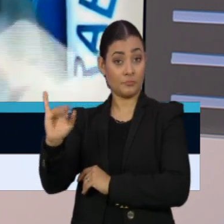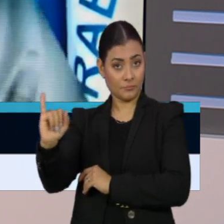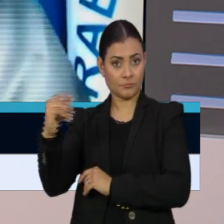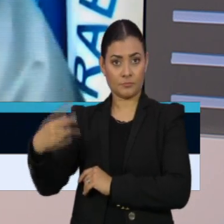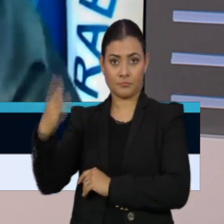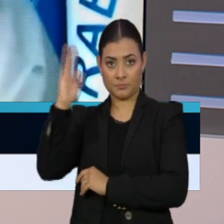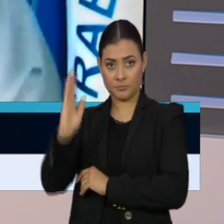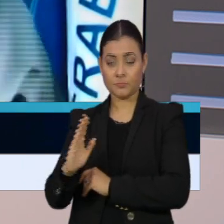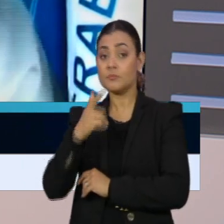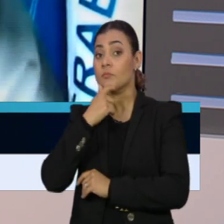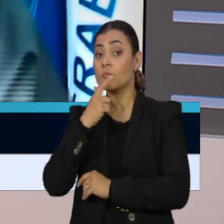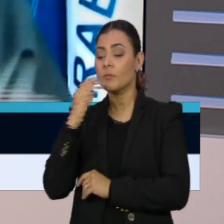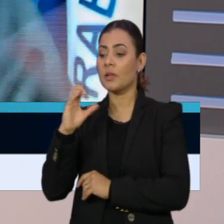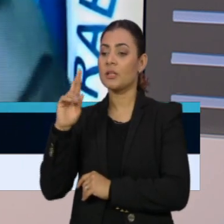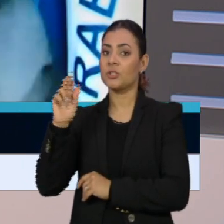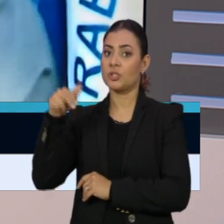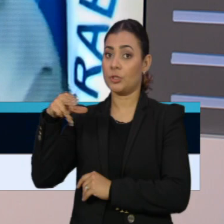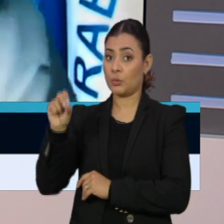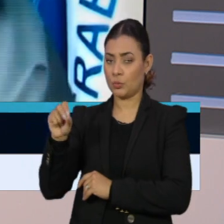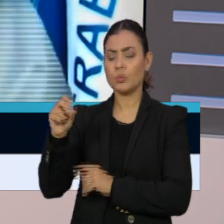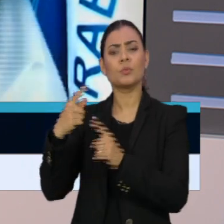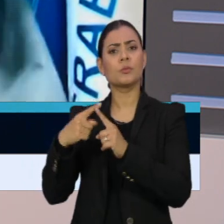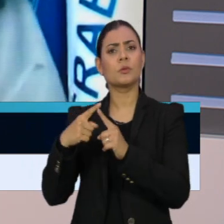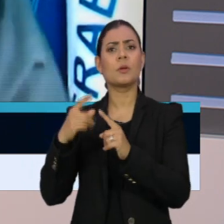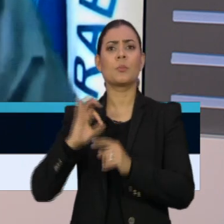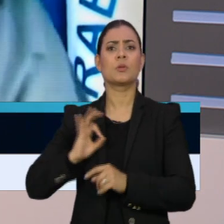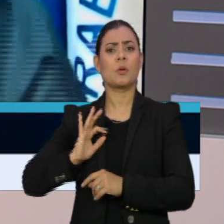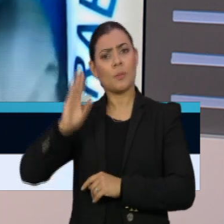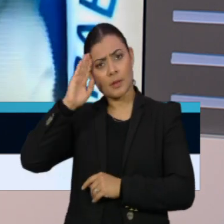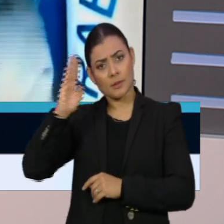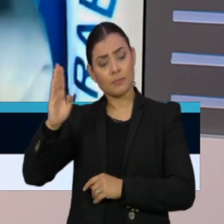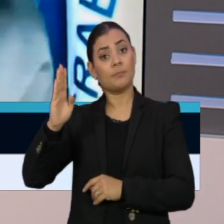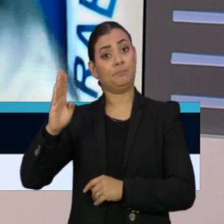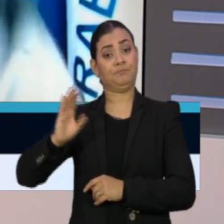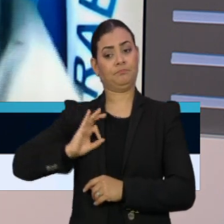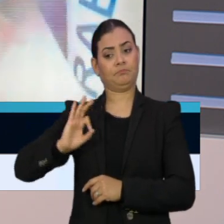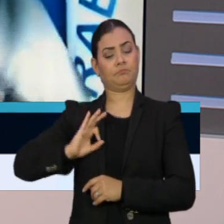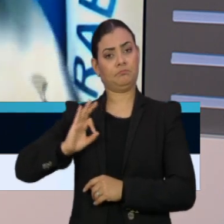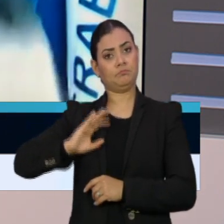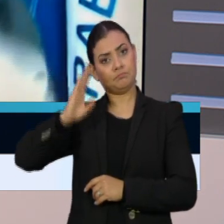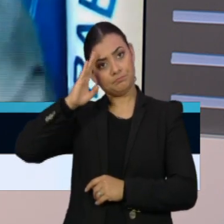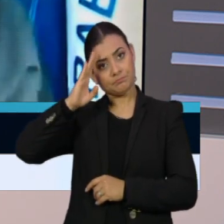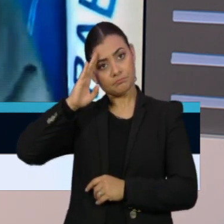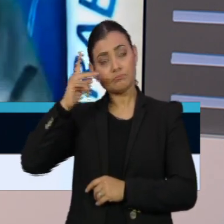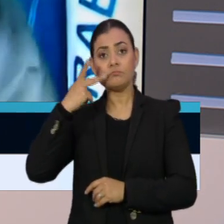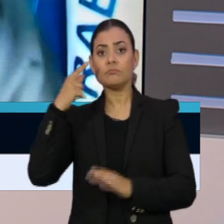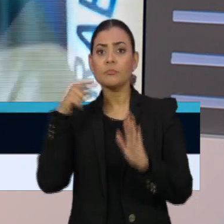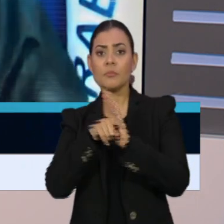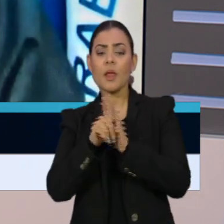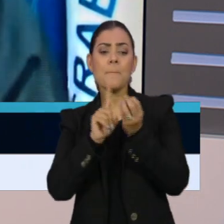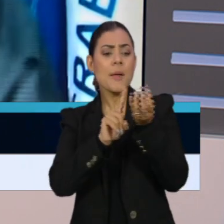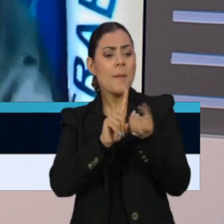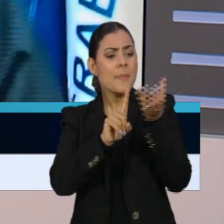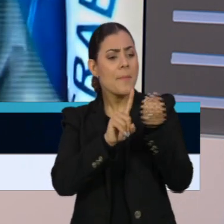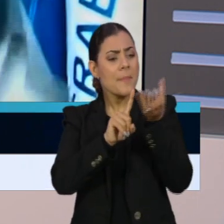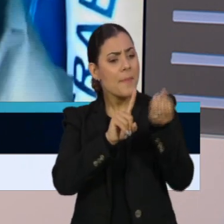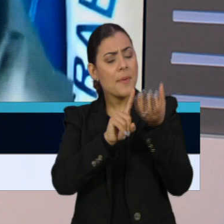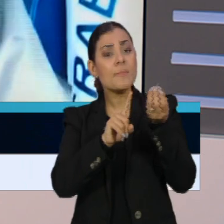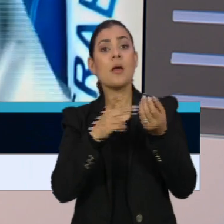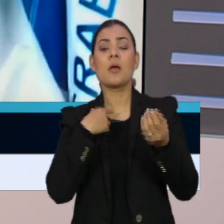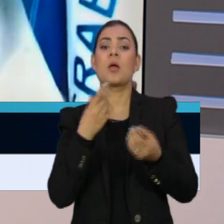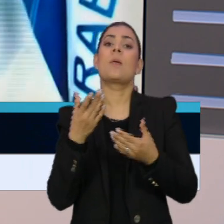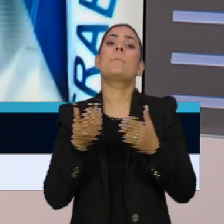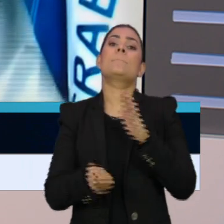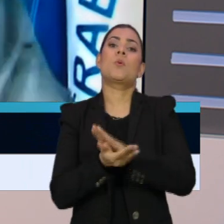A empresa entrou na mira da CPI depois que o policial militar, Luiz Dominguete, relatou em seu interrogatório pedido de propina de um